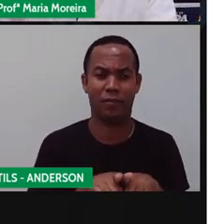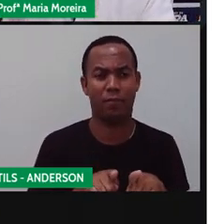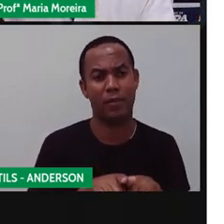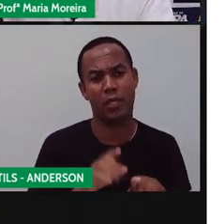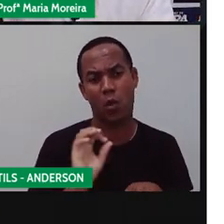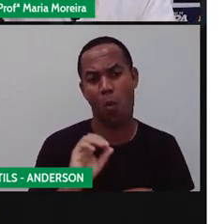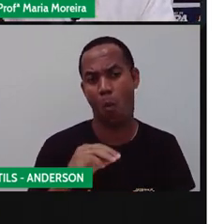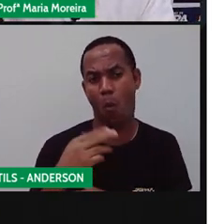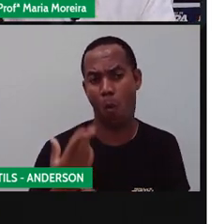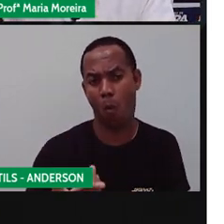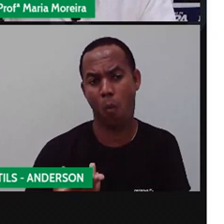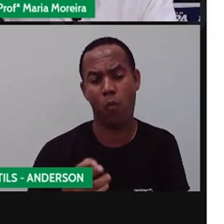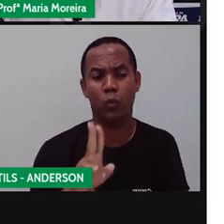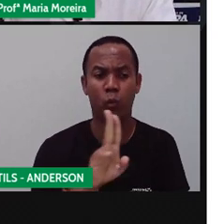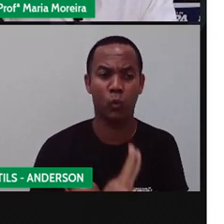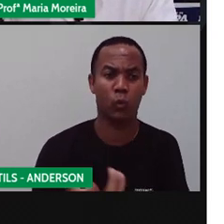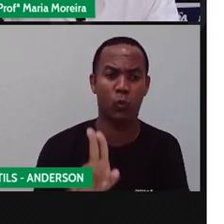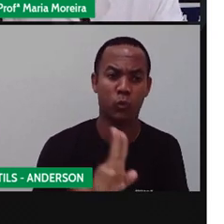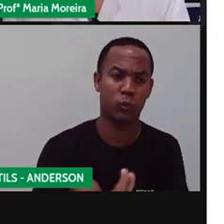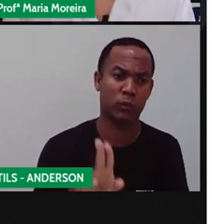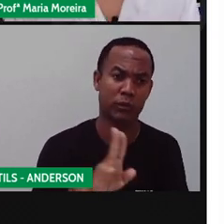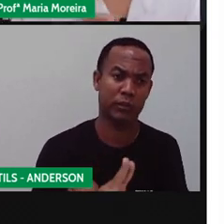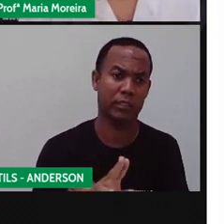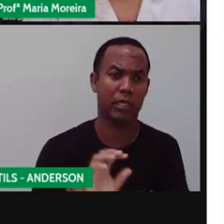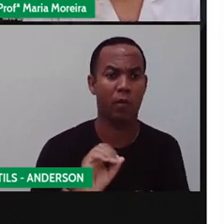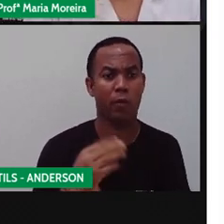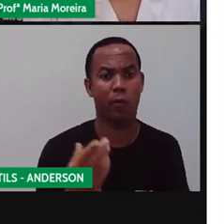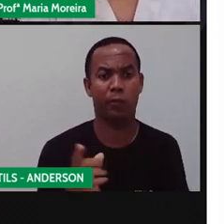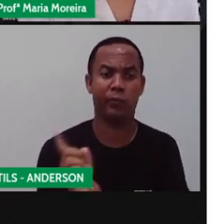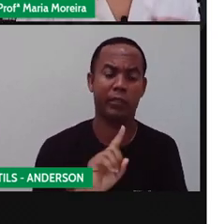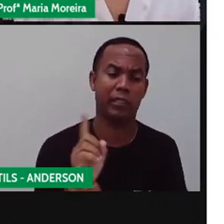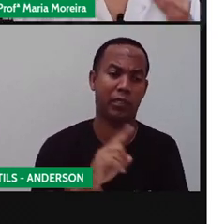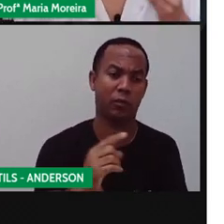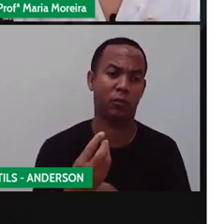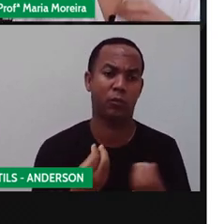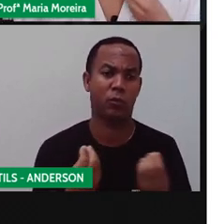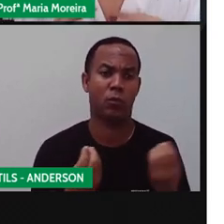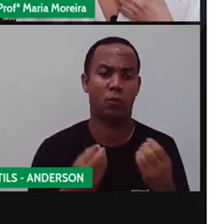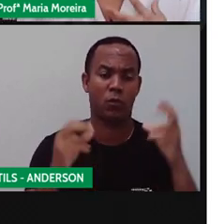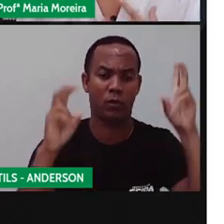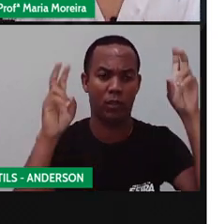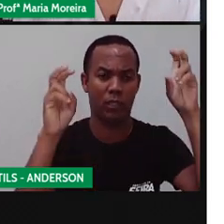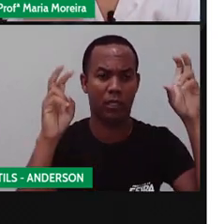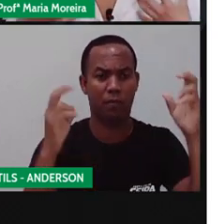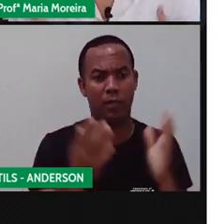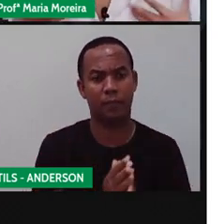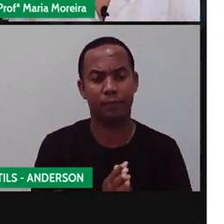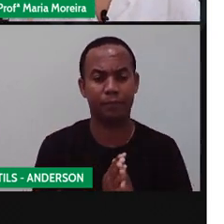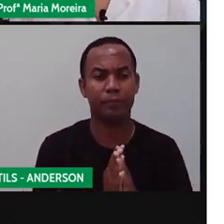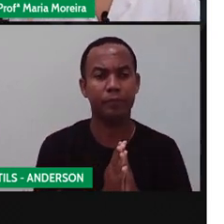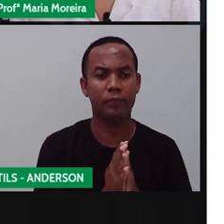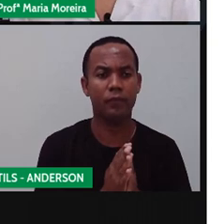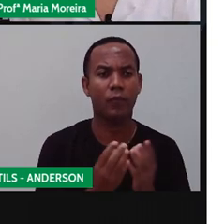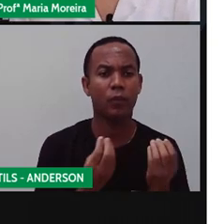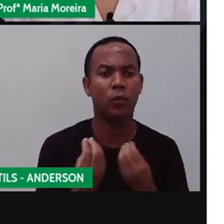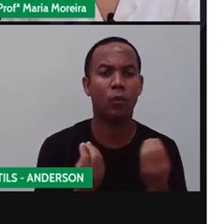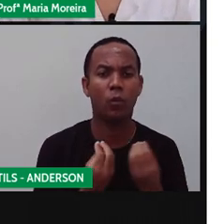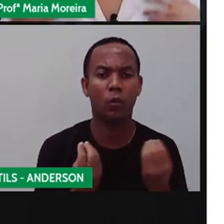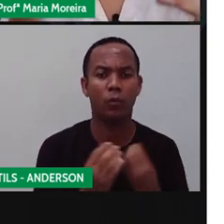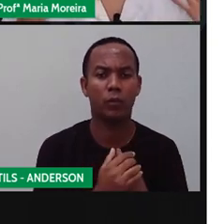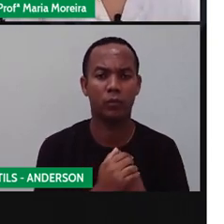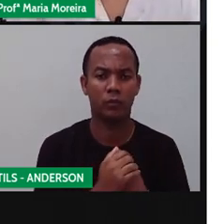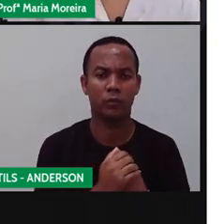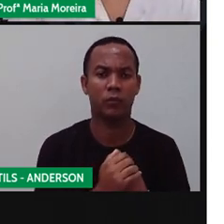ou a gente usa exatamente como ela é ou tem uma muito semelhante, que é justamente para mostrar o quê? Essa influência, né,